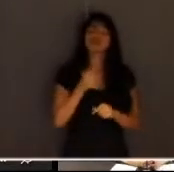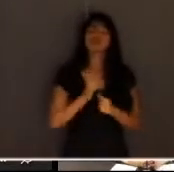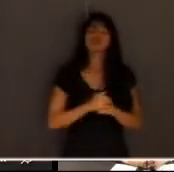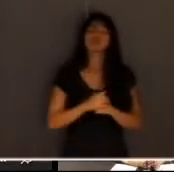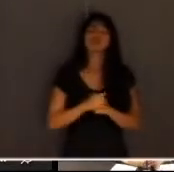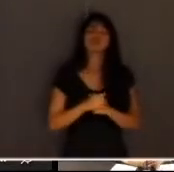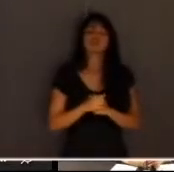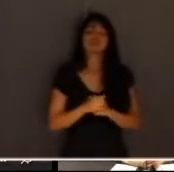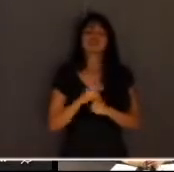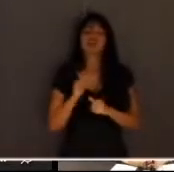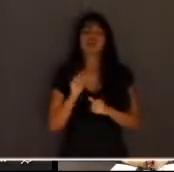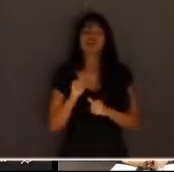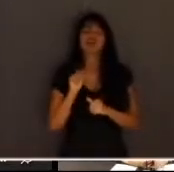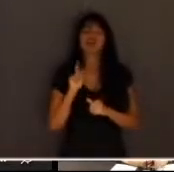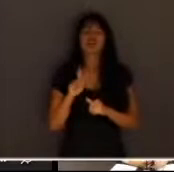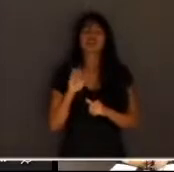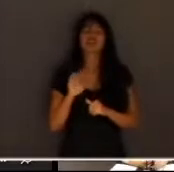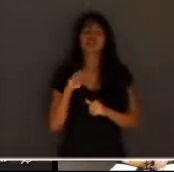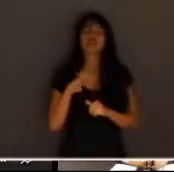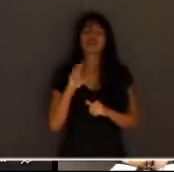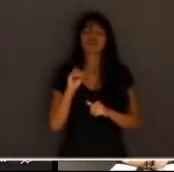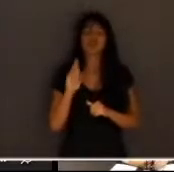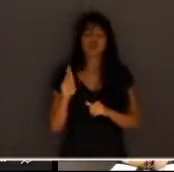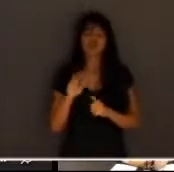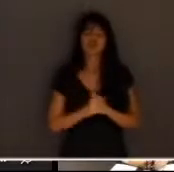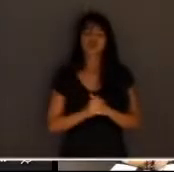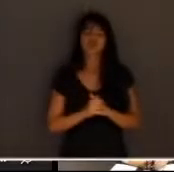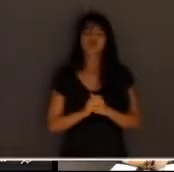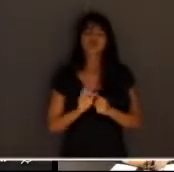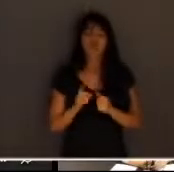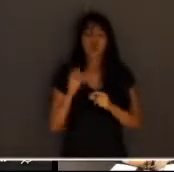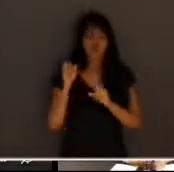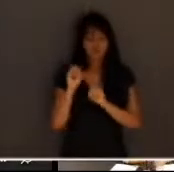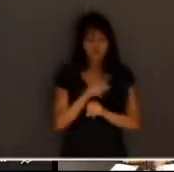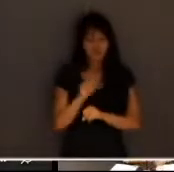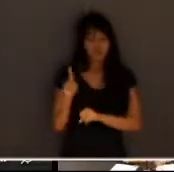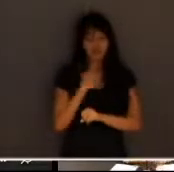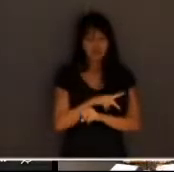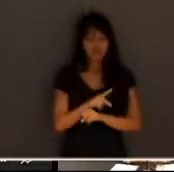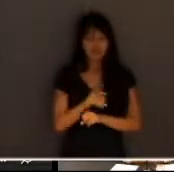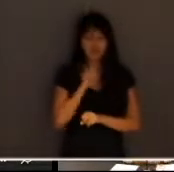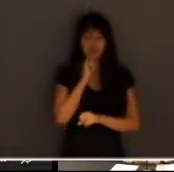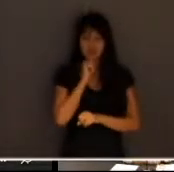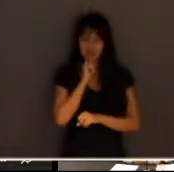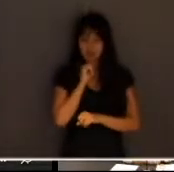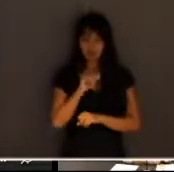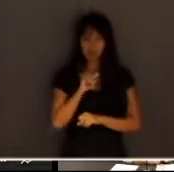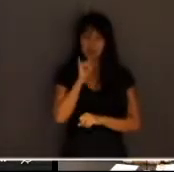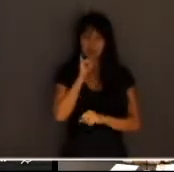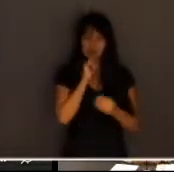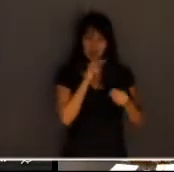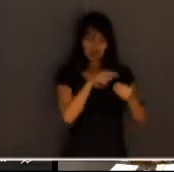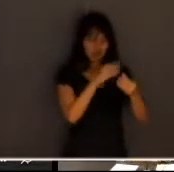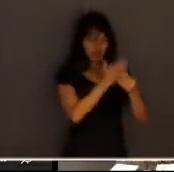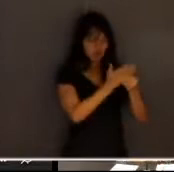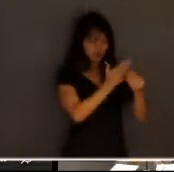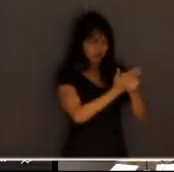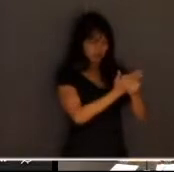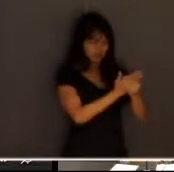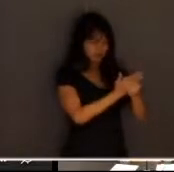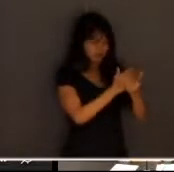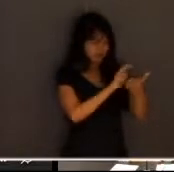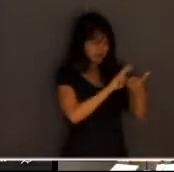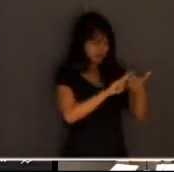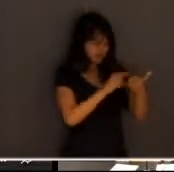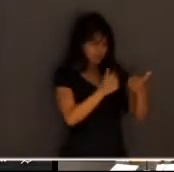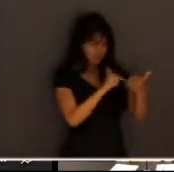professor de todos nós existe um adagio que o que não está no processo não está no mundo mas